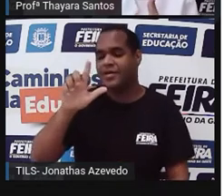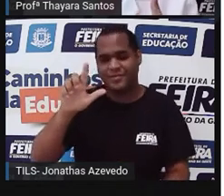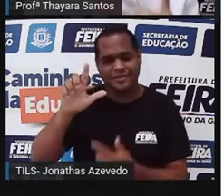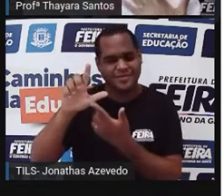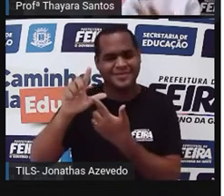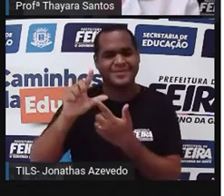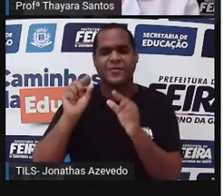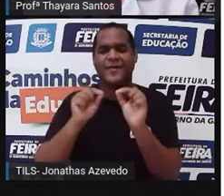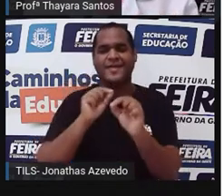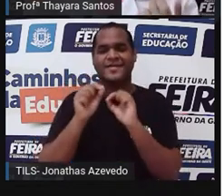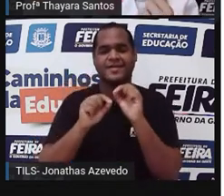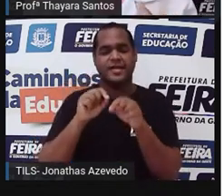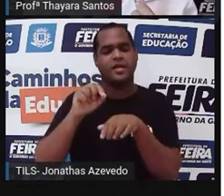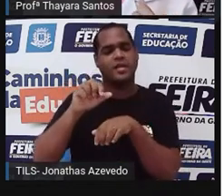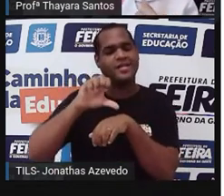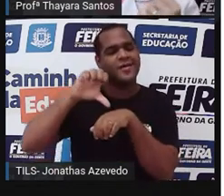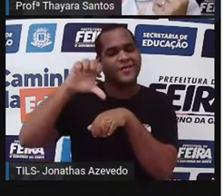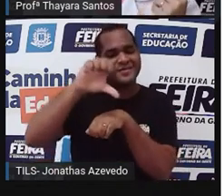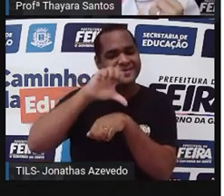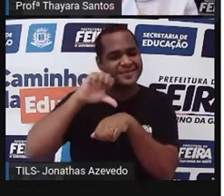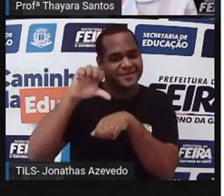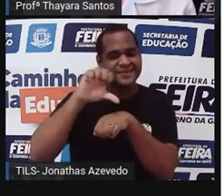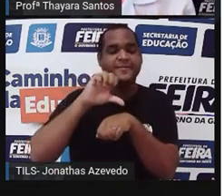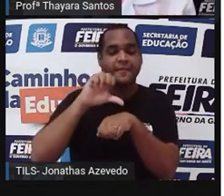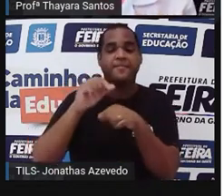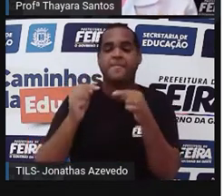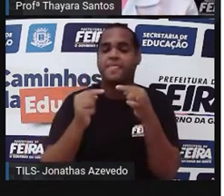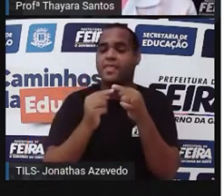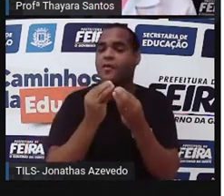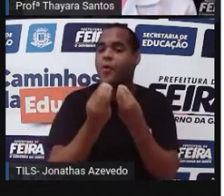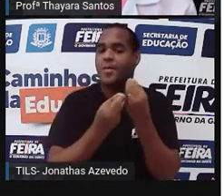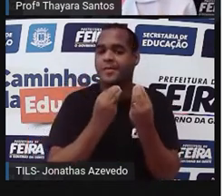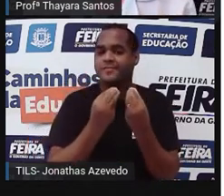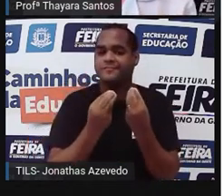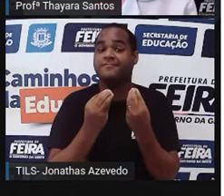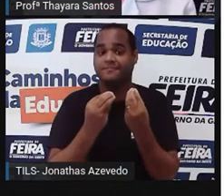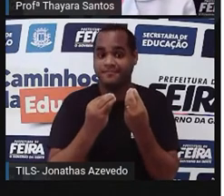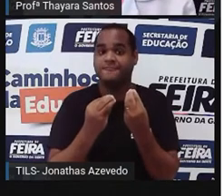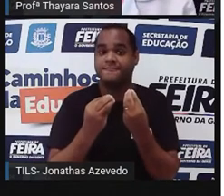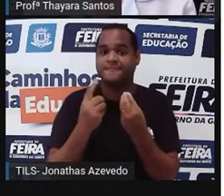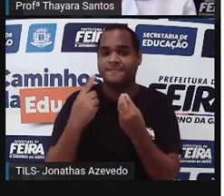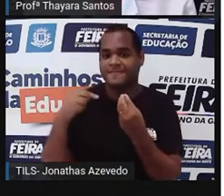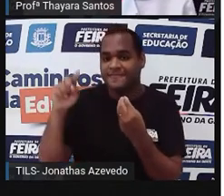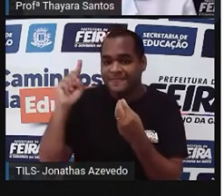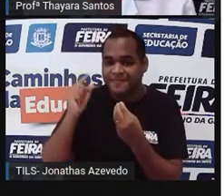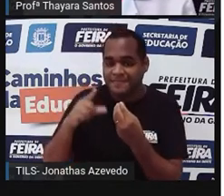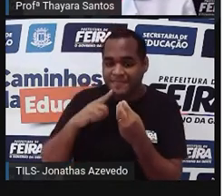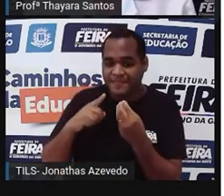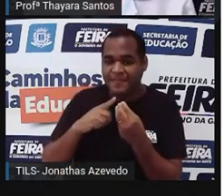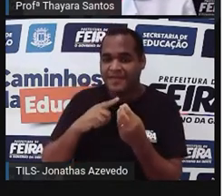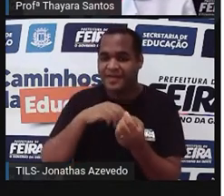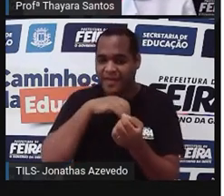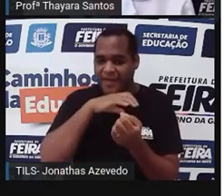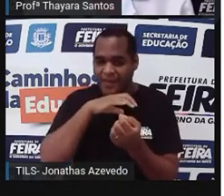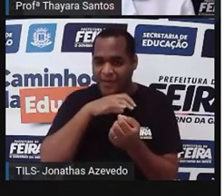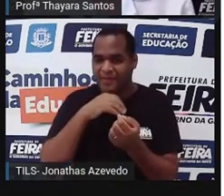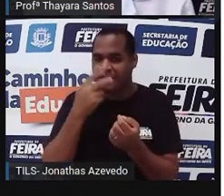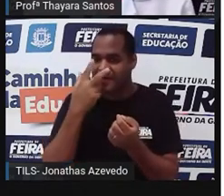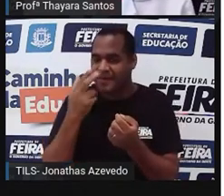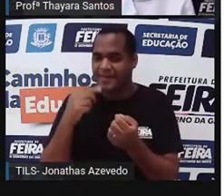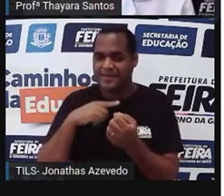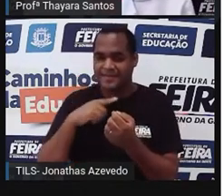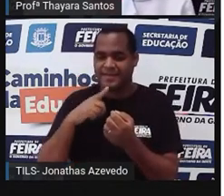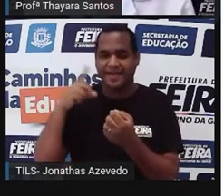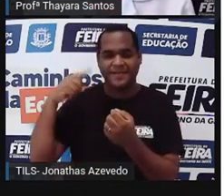Ela produz um óleo. Essa glândula, ela se localiza na parte de trás das aves, né? Aqui, perto da cloaca, que é a